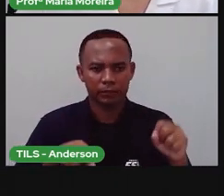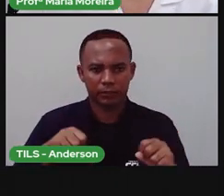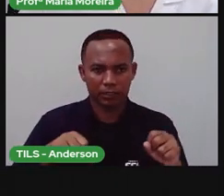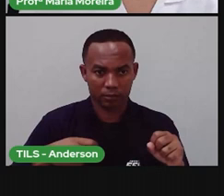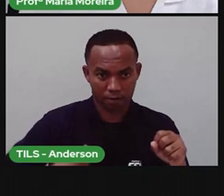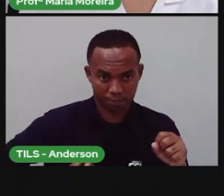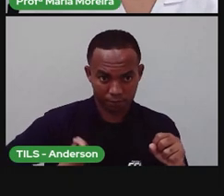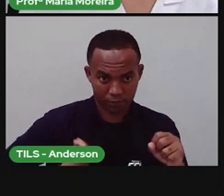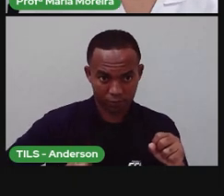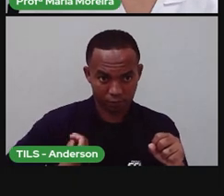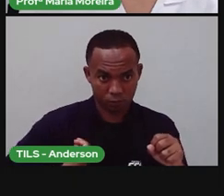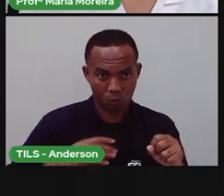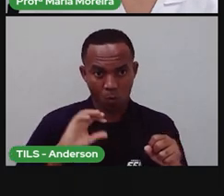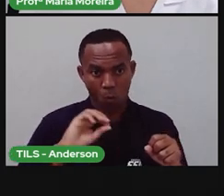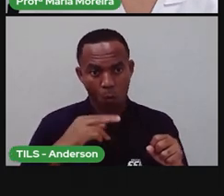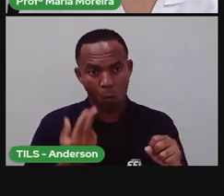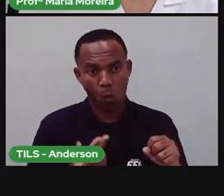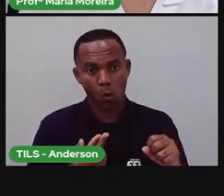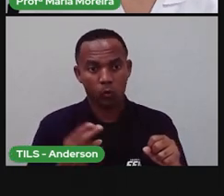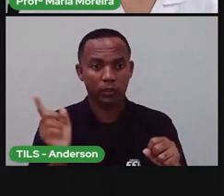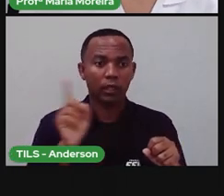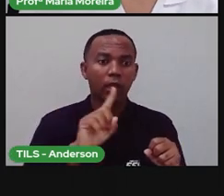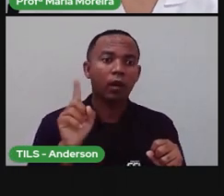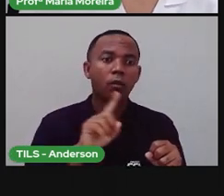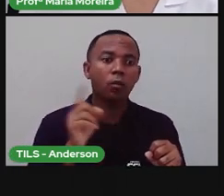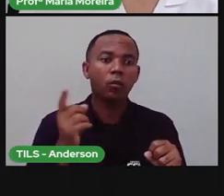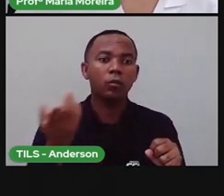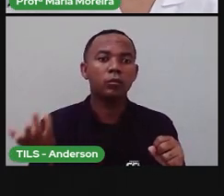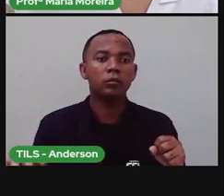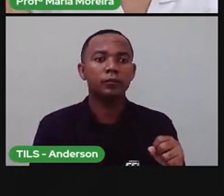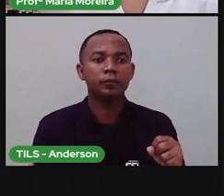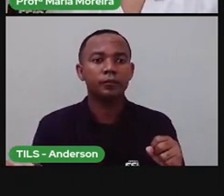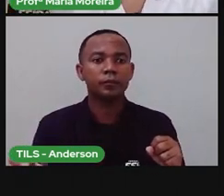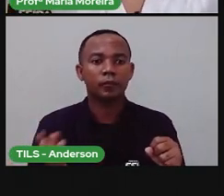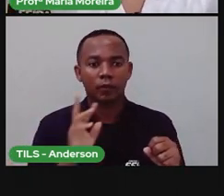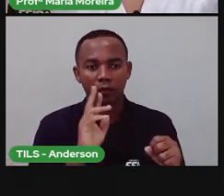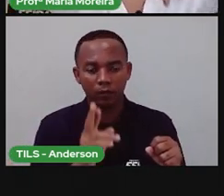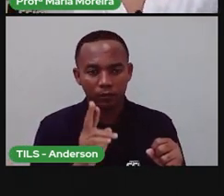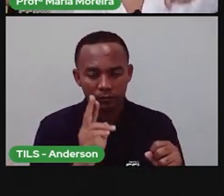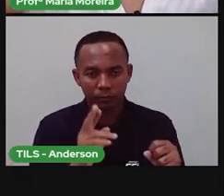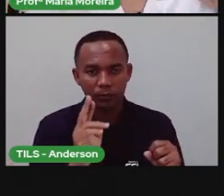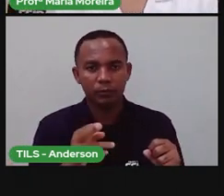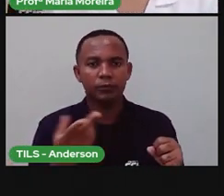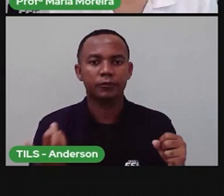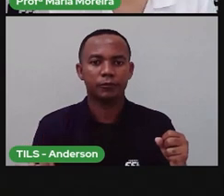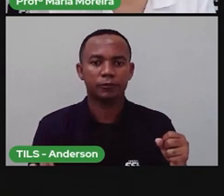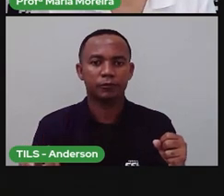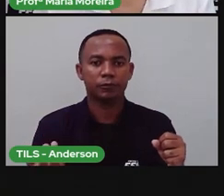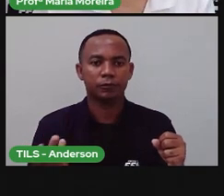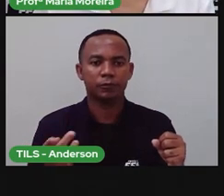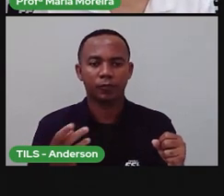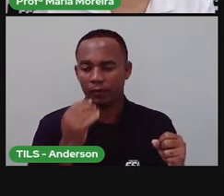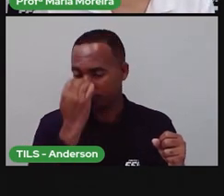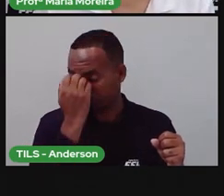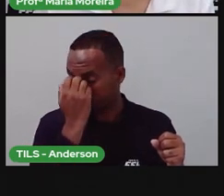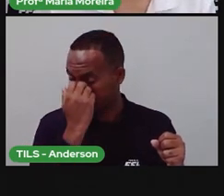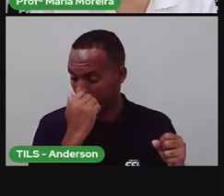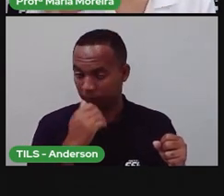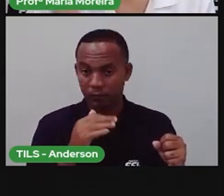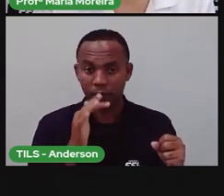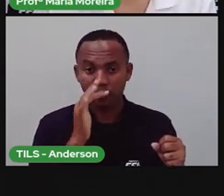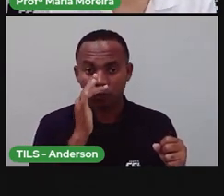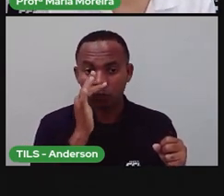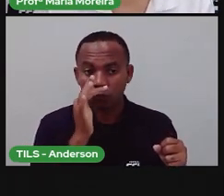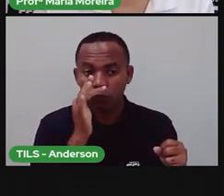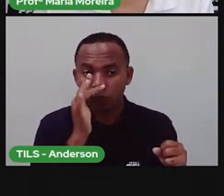vivo ou não vivo? E aí, rápido, rapidinho, aqui escrevendo, gente. Vamos lá, na minha aula, agora, rapidinho.